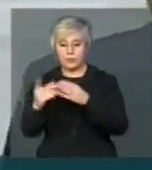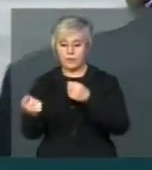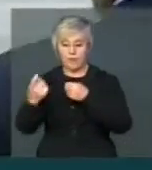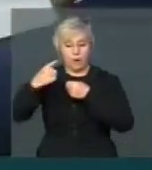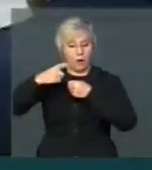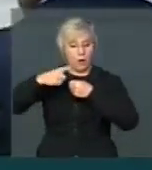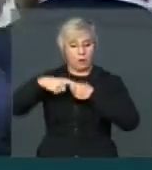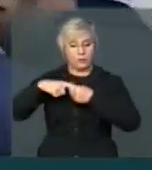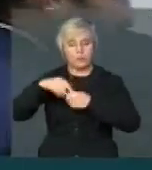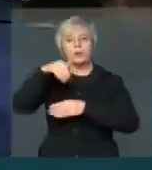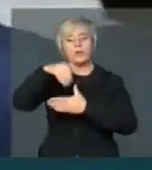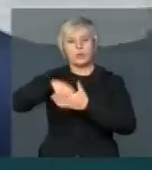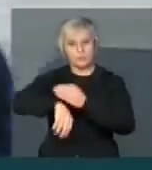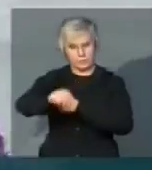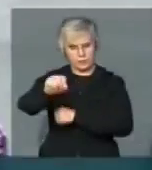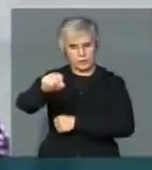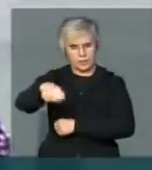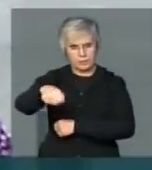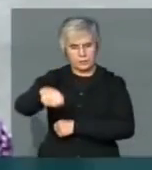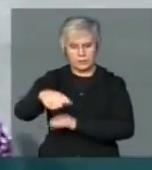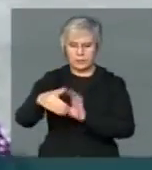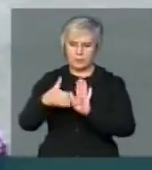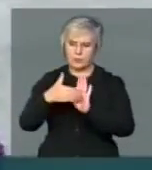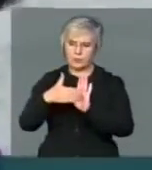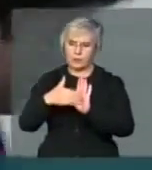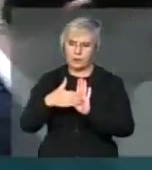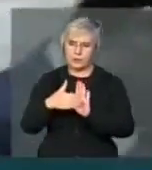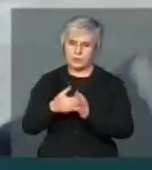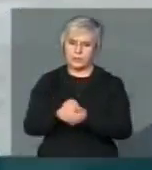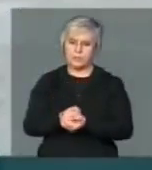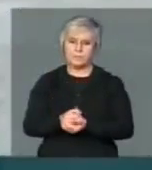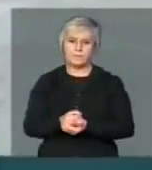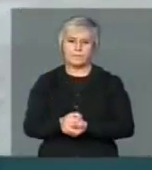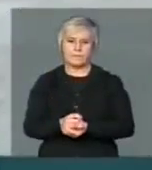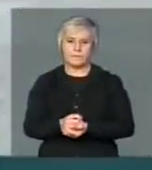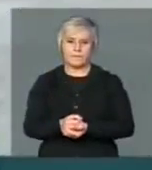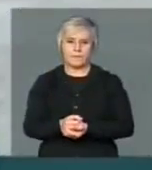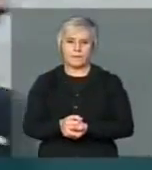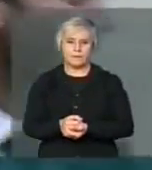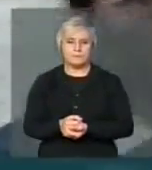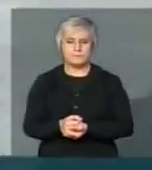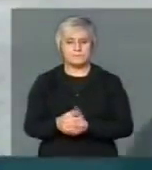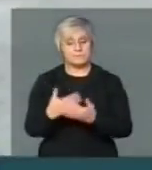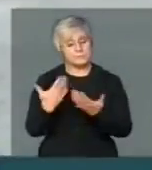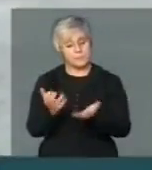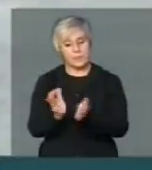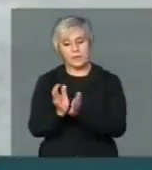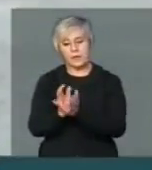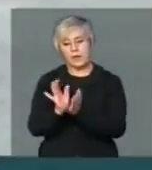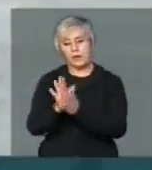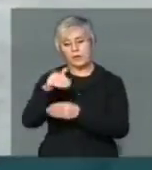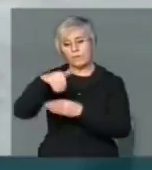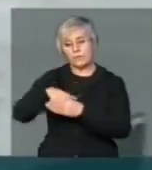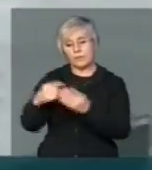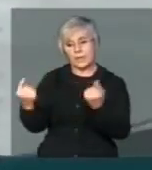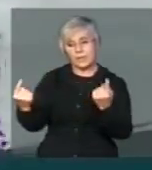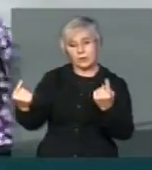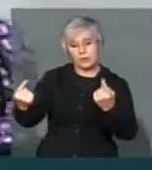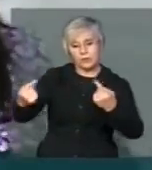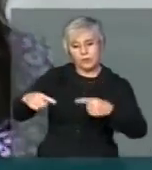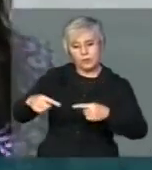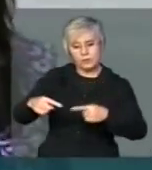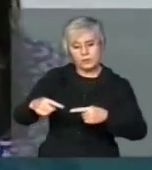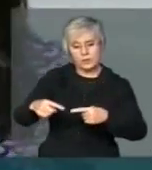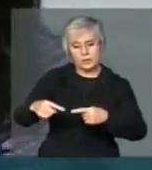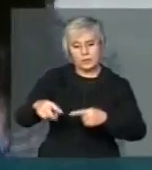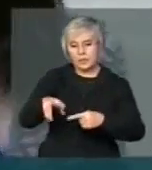atrás e votar favoravelmente a proposta. E mesmo se assim não fosse, aqueles que porventura votarem contra não